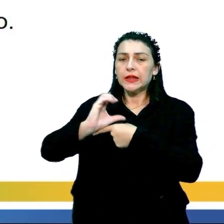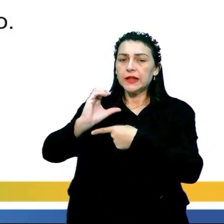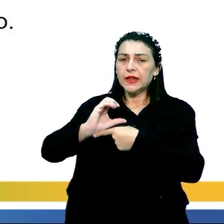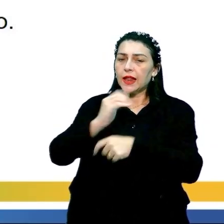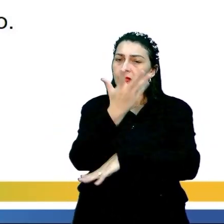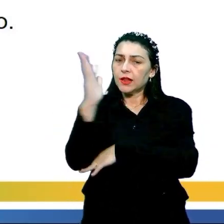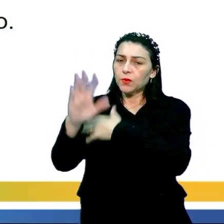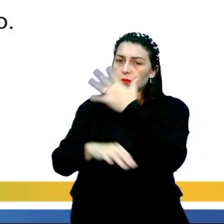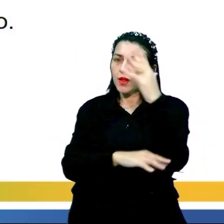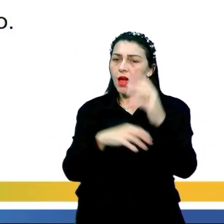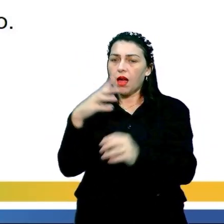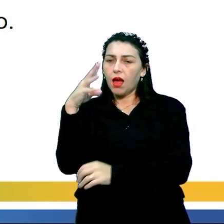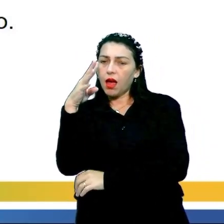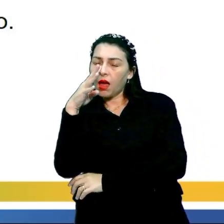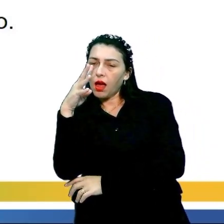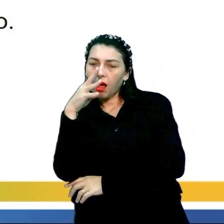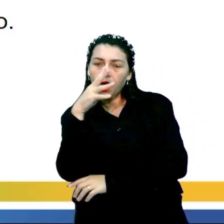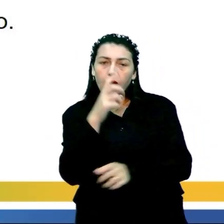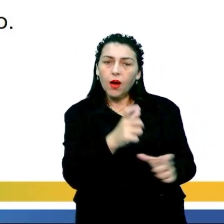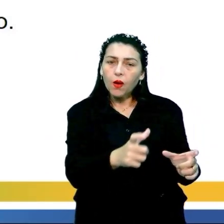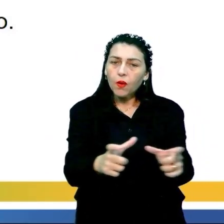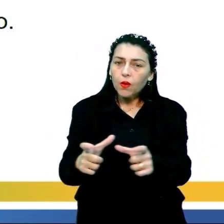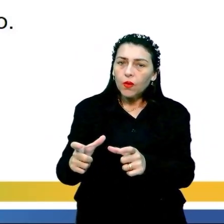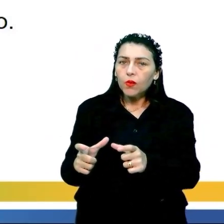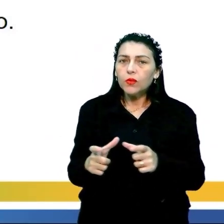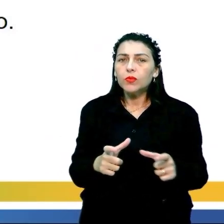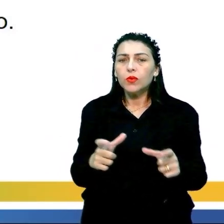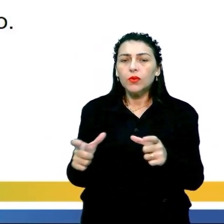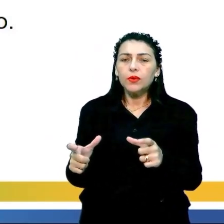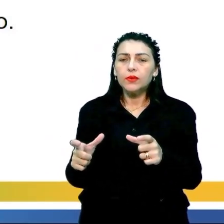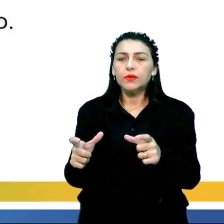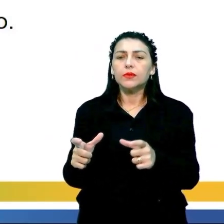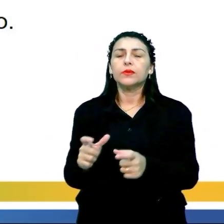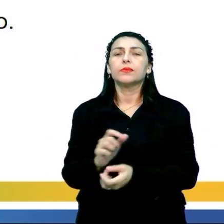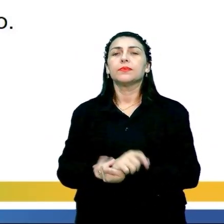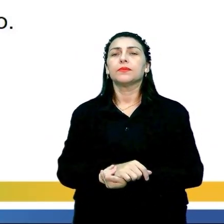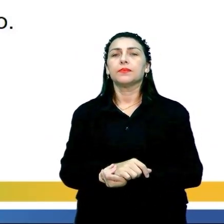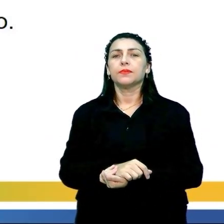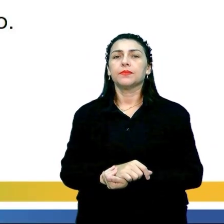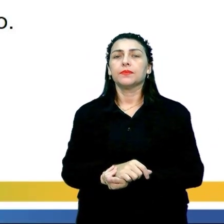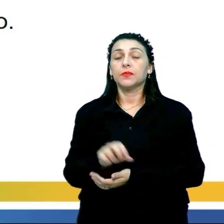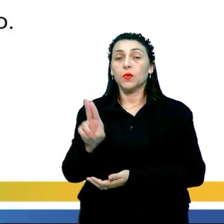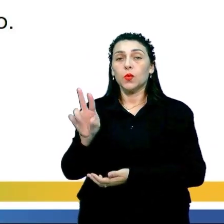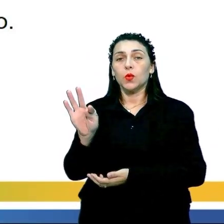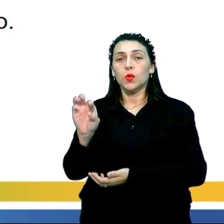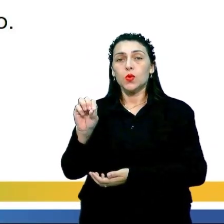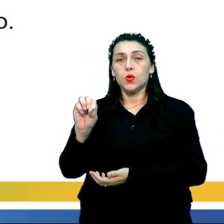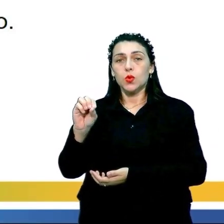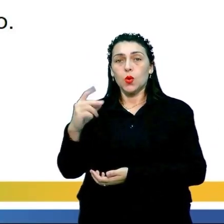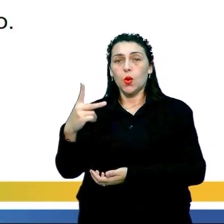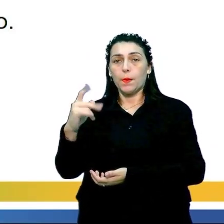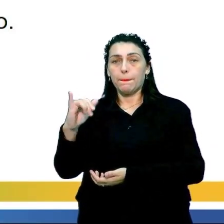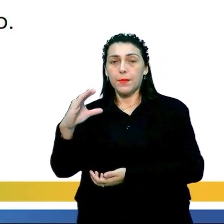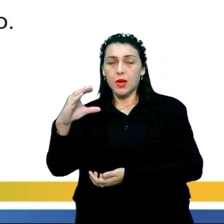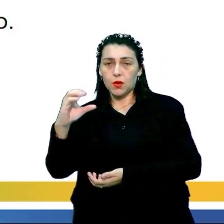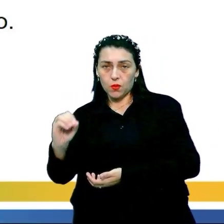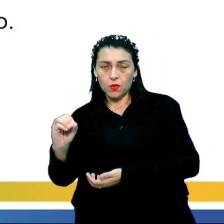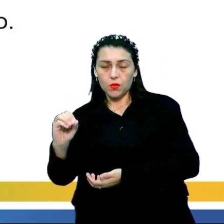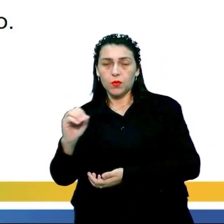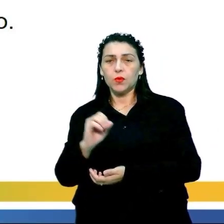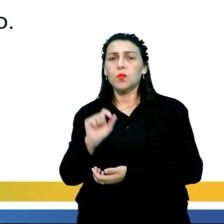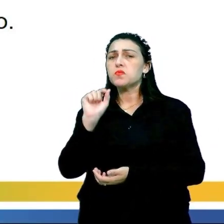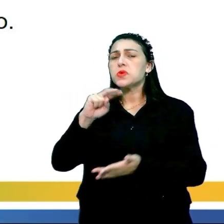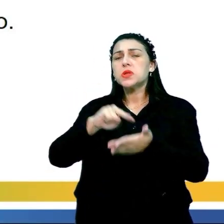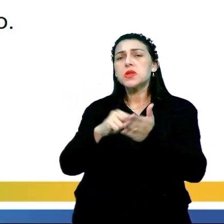C, natureza passa a ser admirada como um espaço utópico. Utopia é aquele